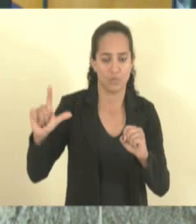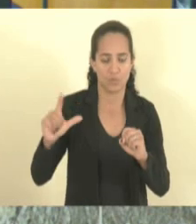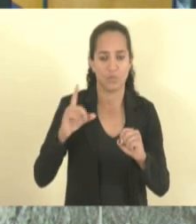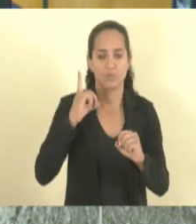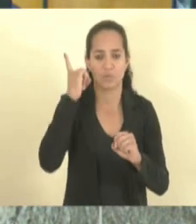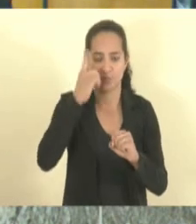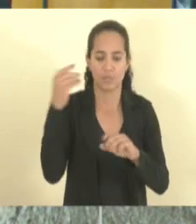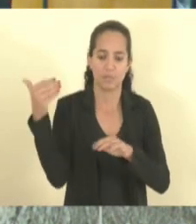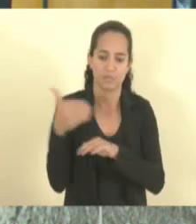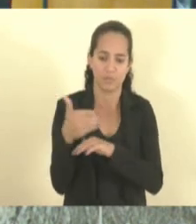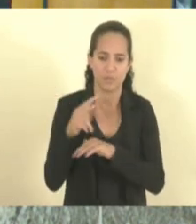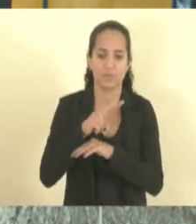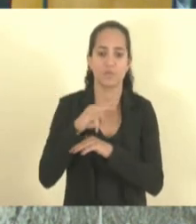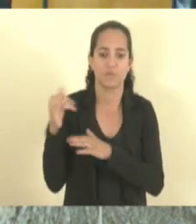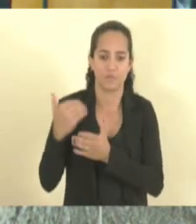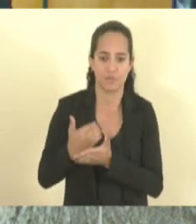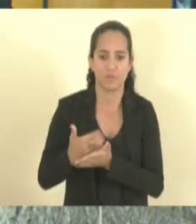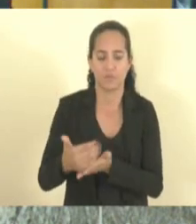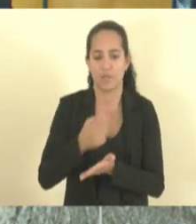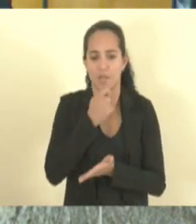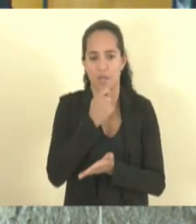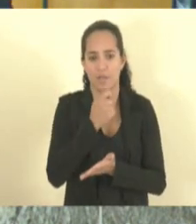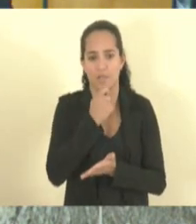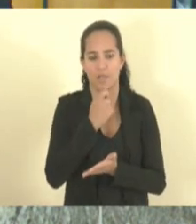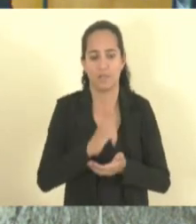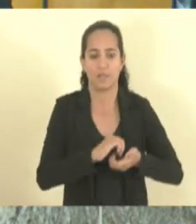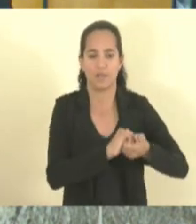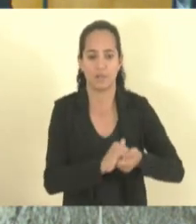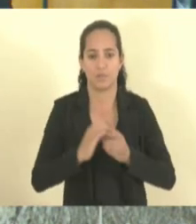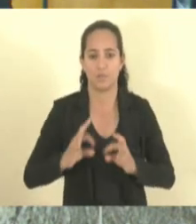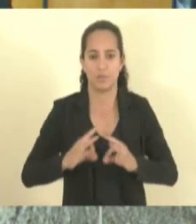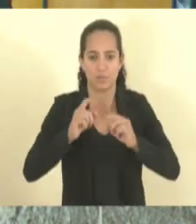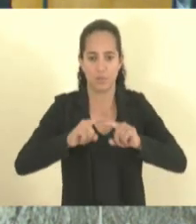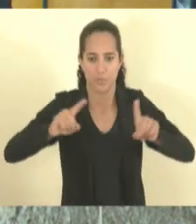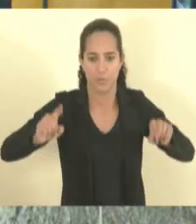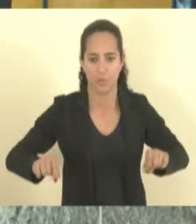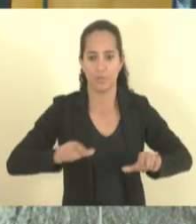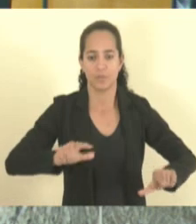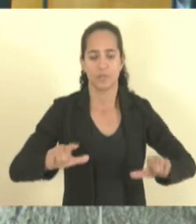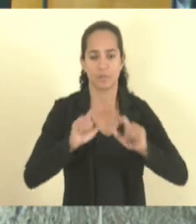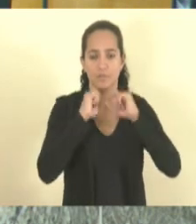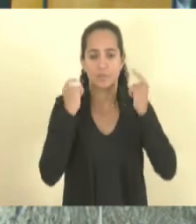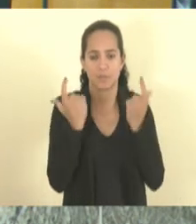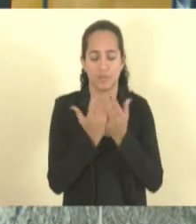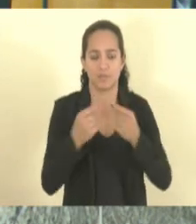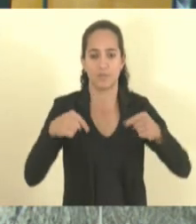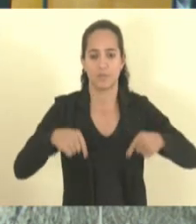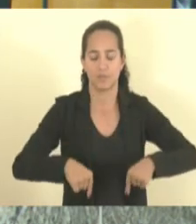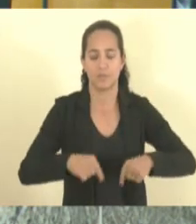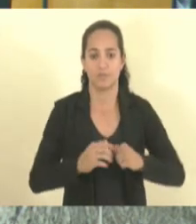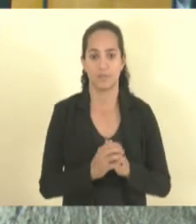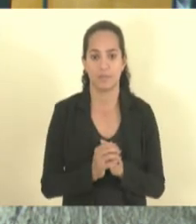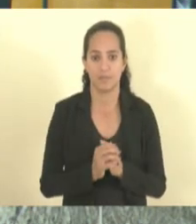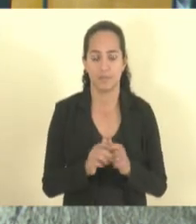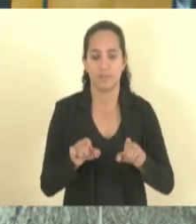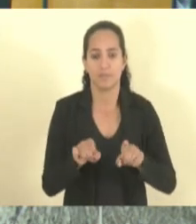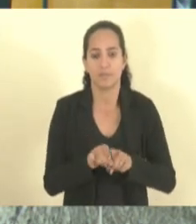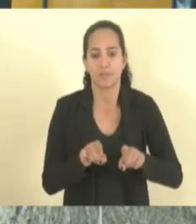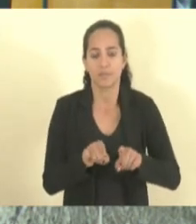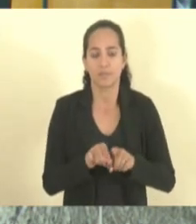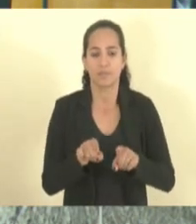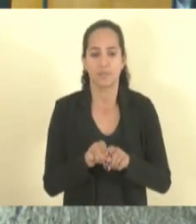chegando para a reunião. Cumprimento a todos os servidores e servidoras desta Casa. Cumprimento também